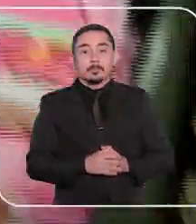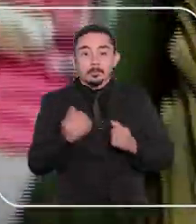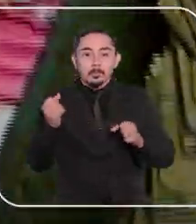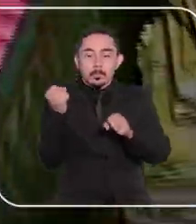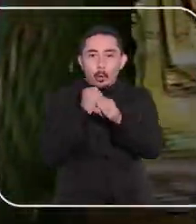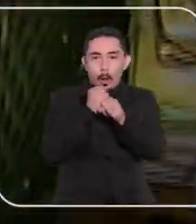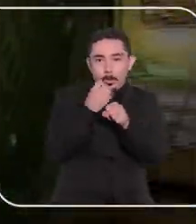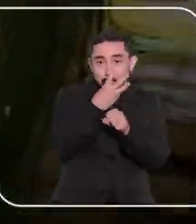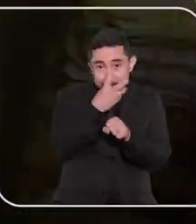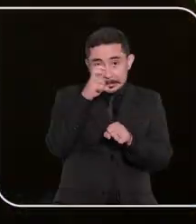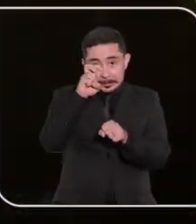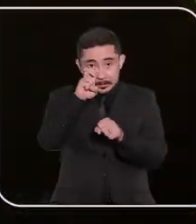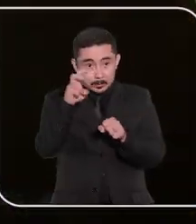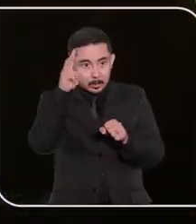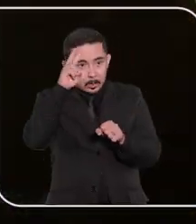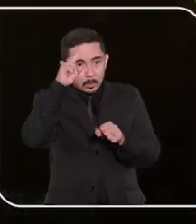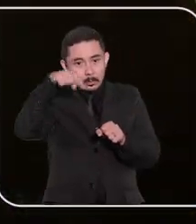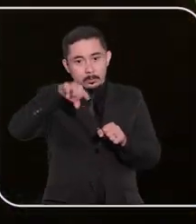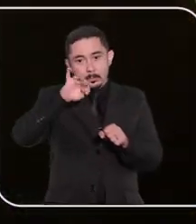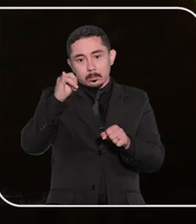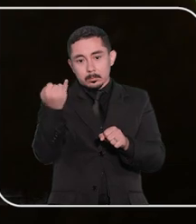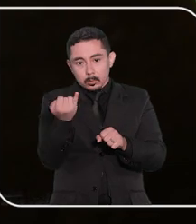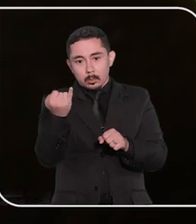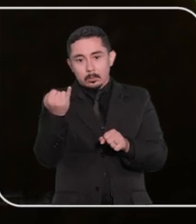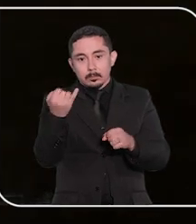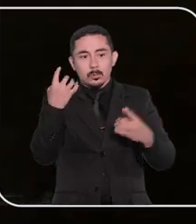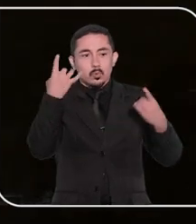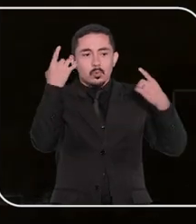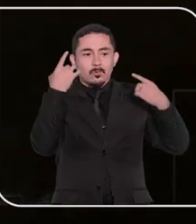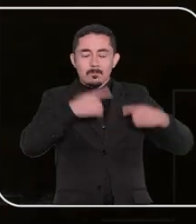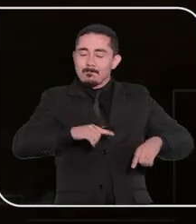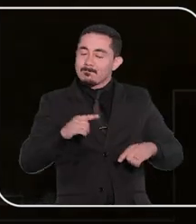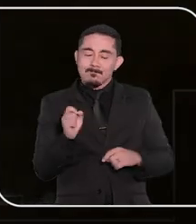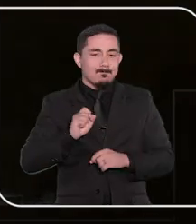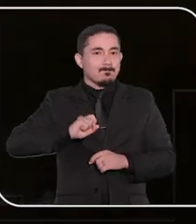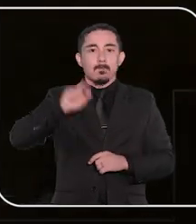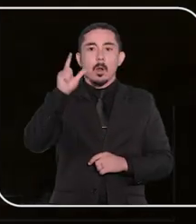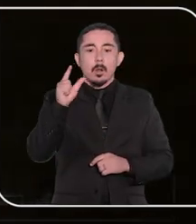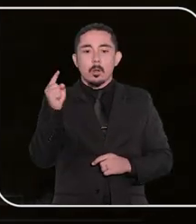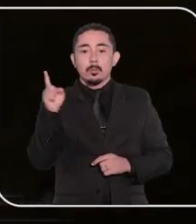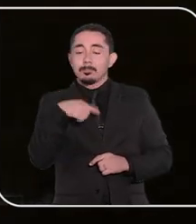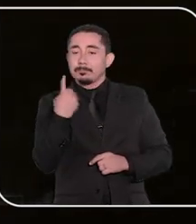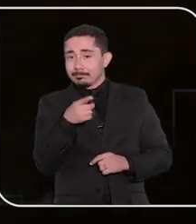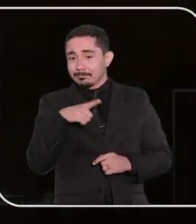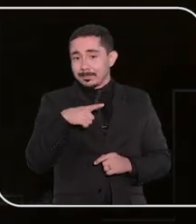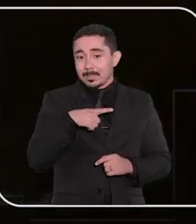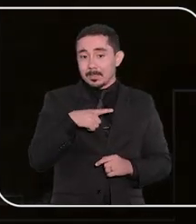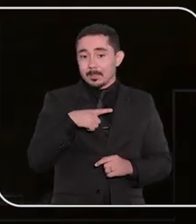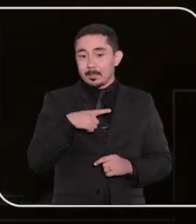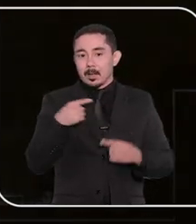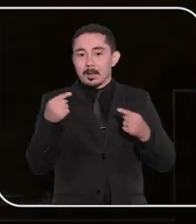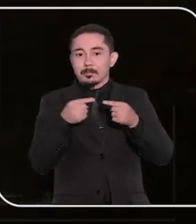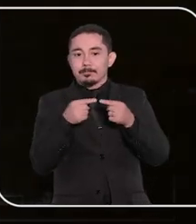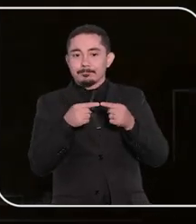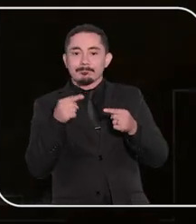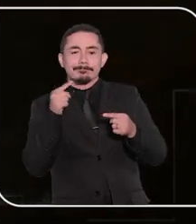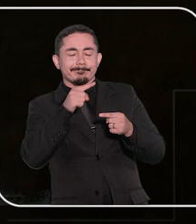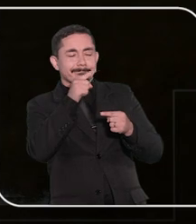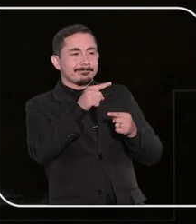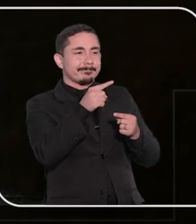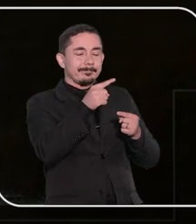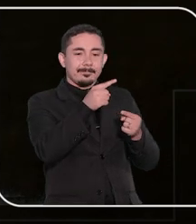Durante os 35 anos de história do STJ o maior desafio institucional que nós passamos é